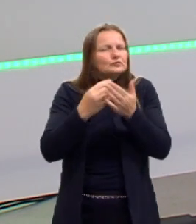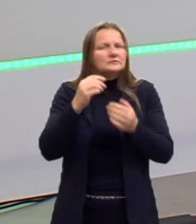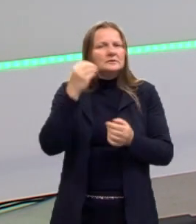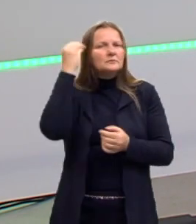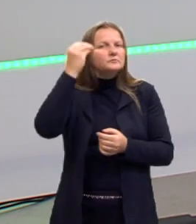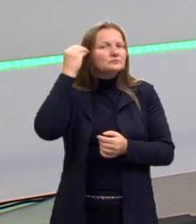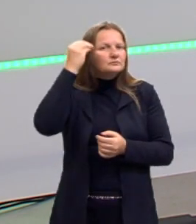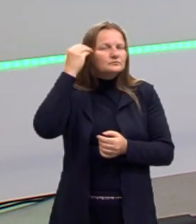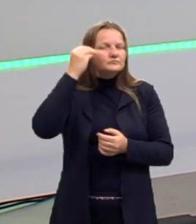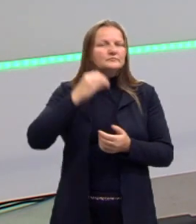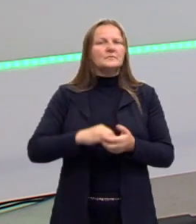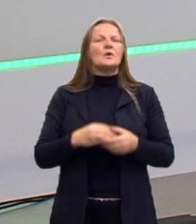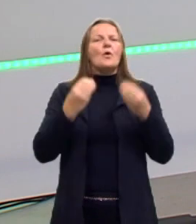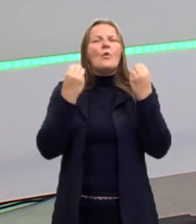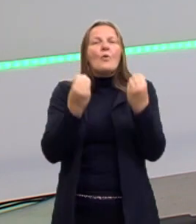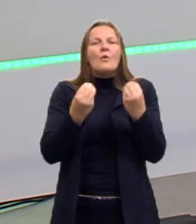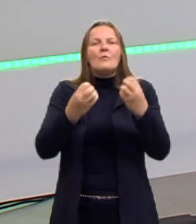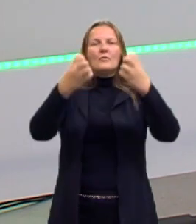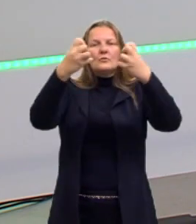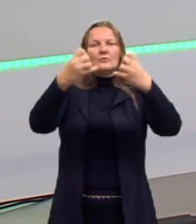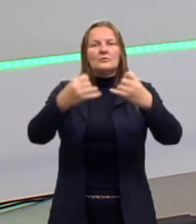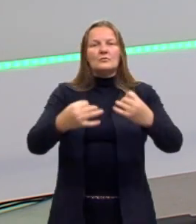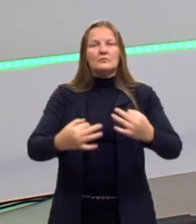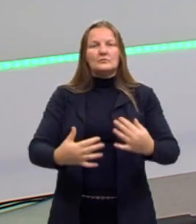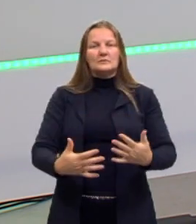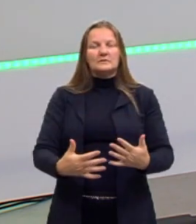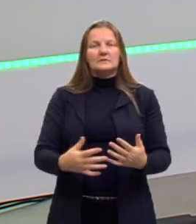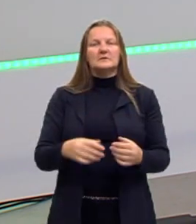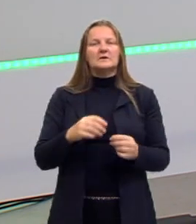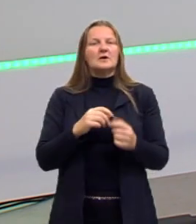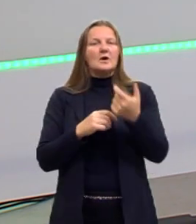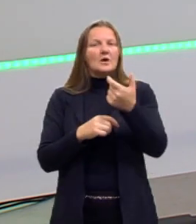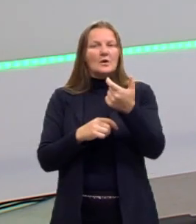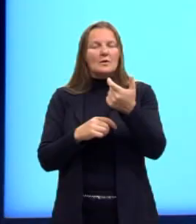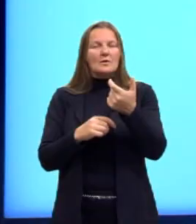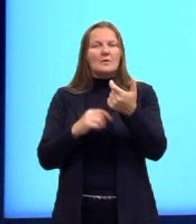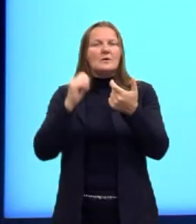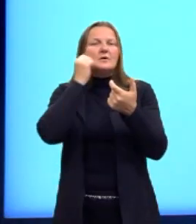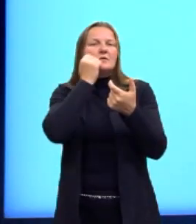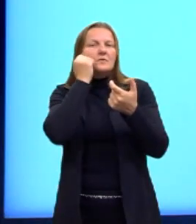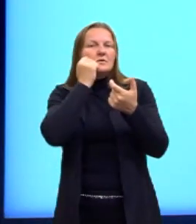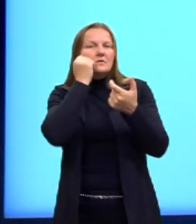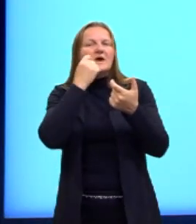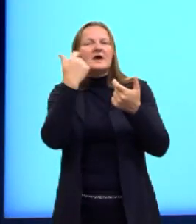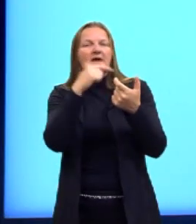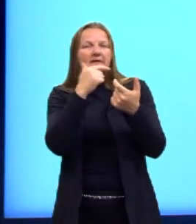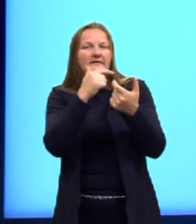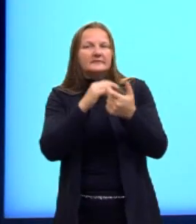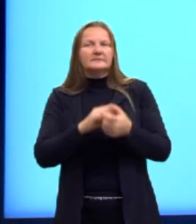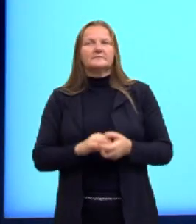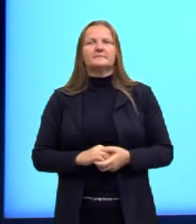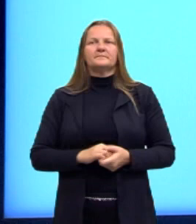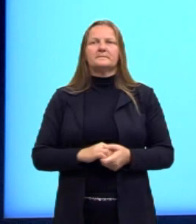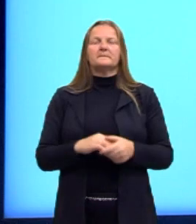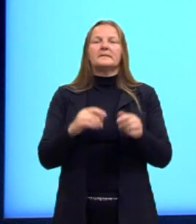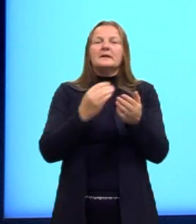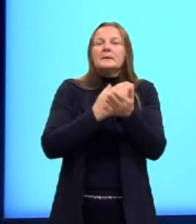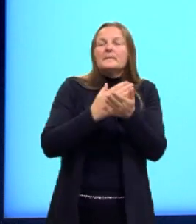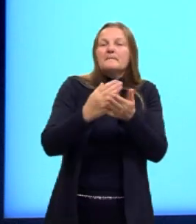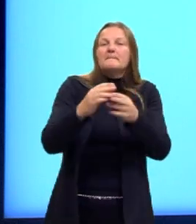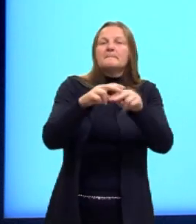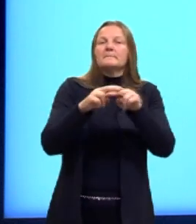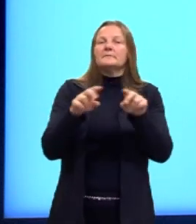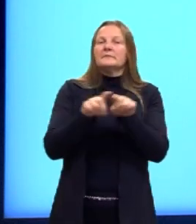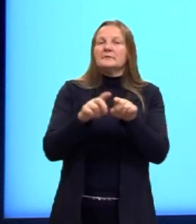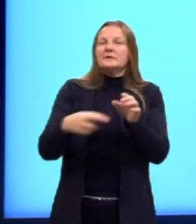psicologia, como ele vai falar sobre esse tal humor negro. Para isso, eu